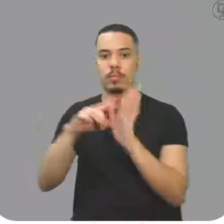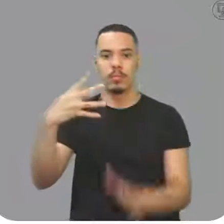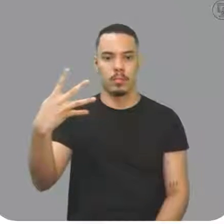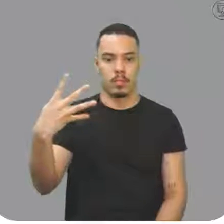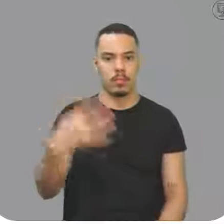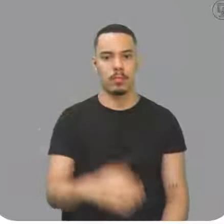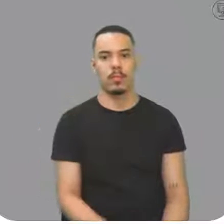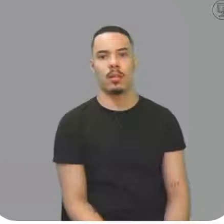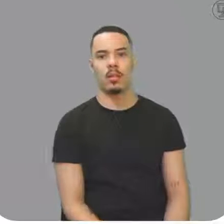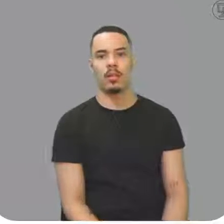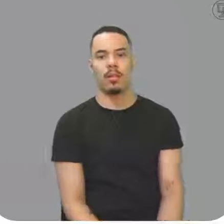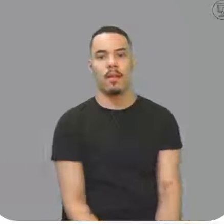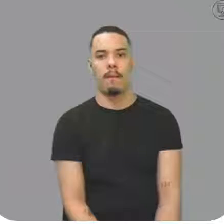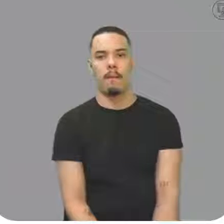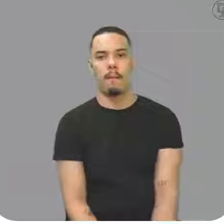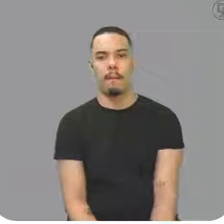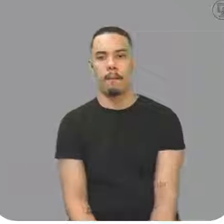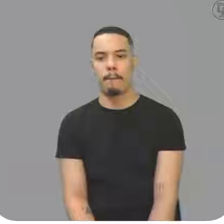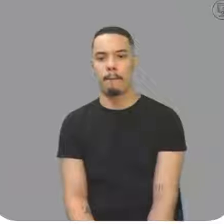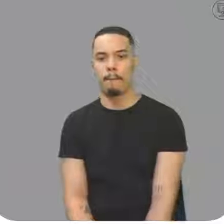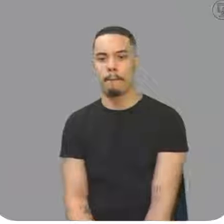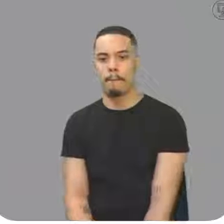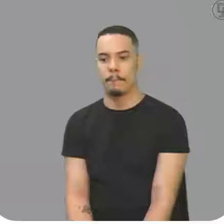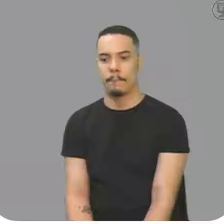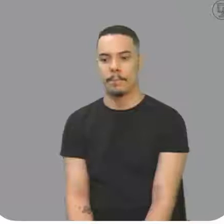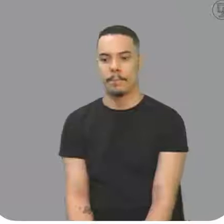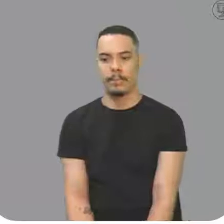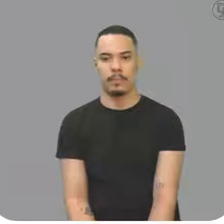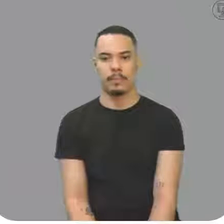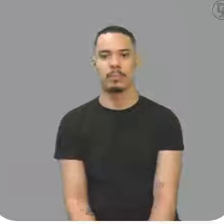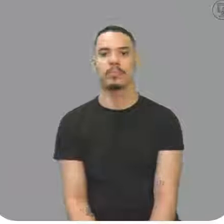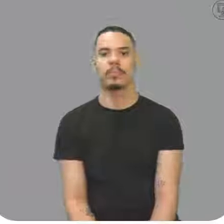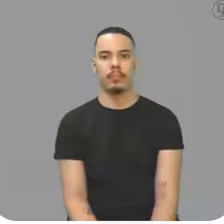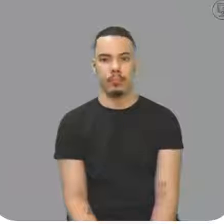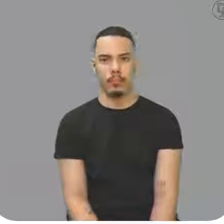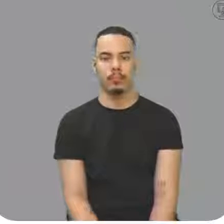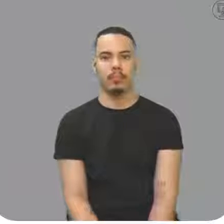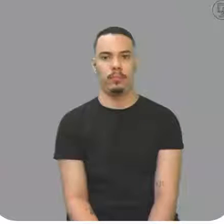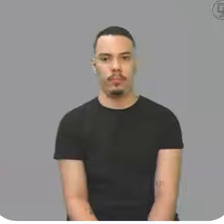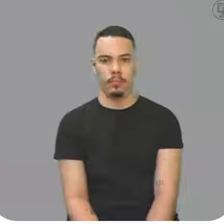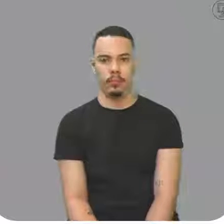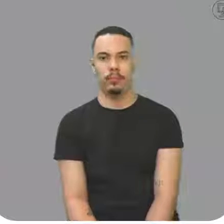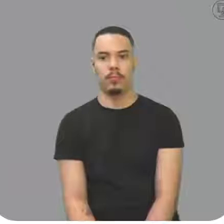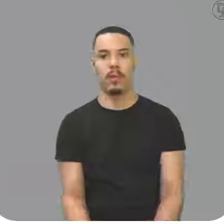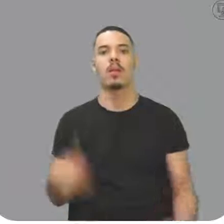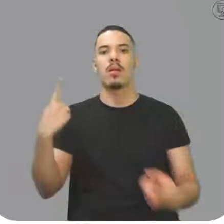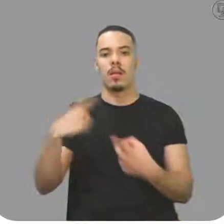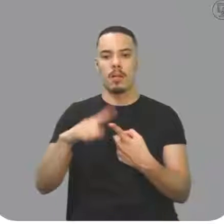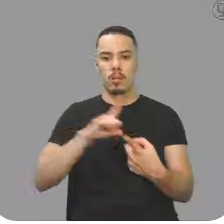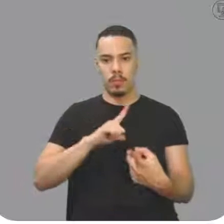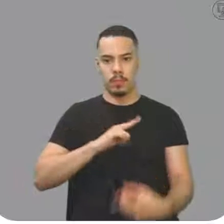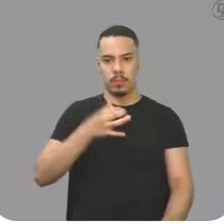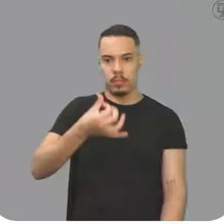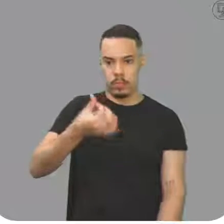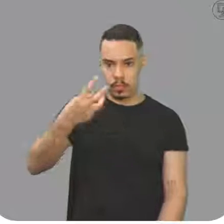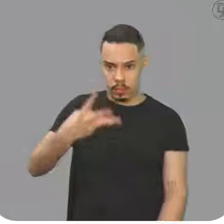,8. Você tem 63 mil vezes 10 a menos 4.